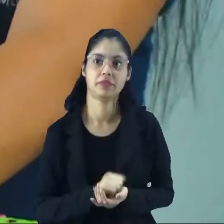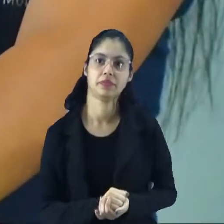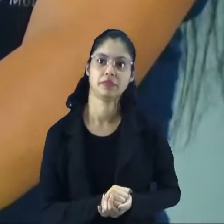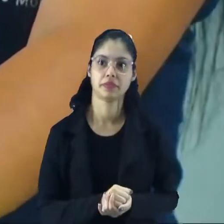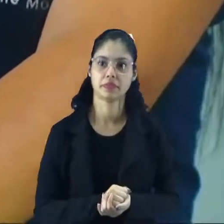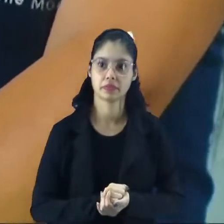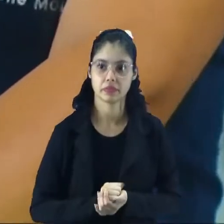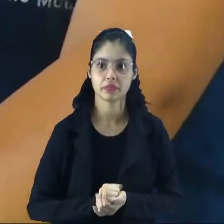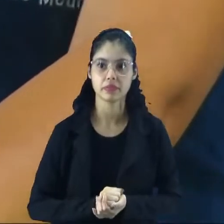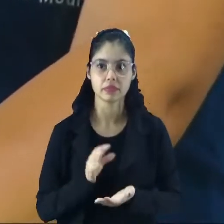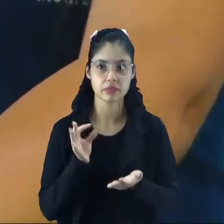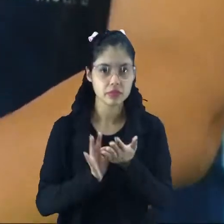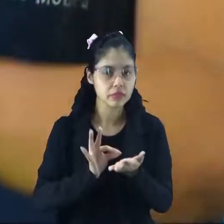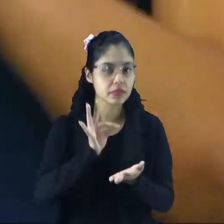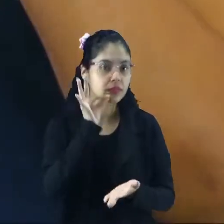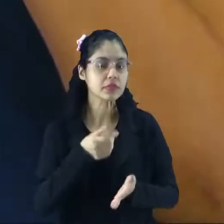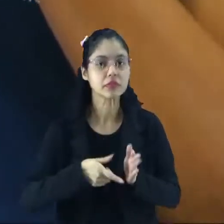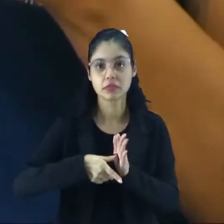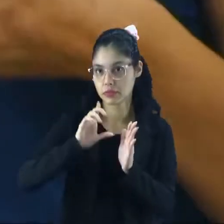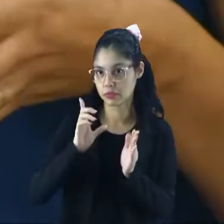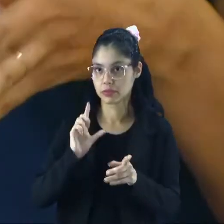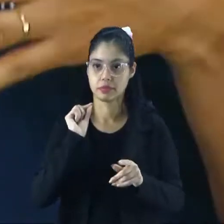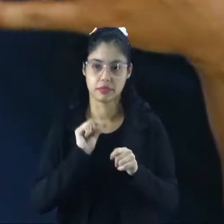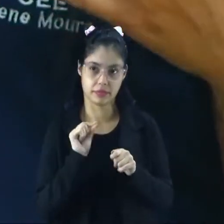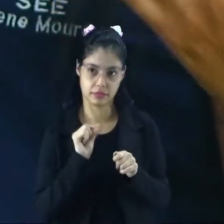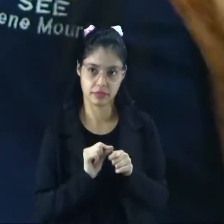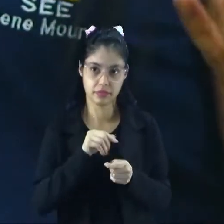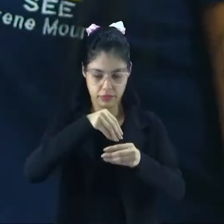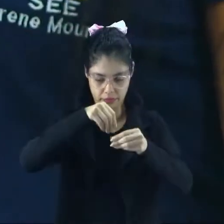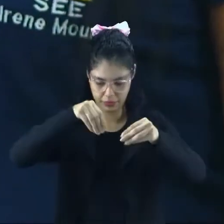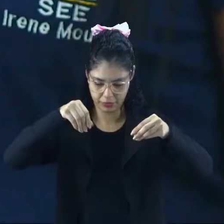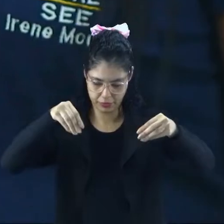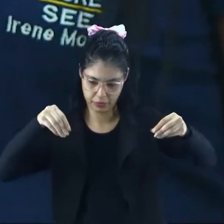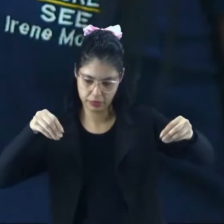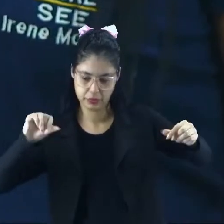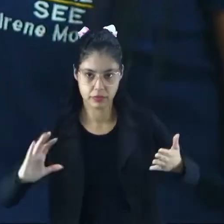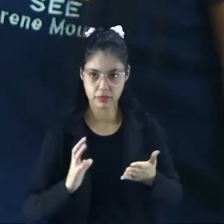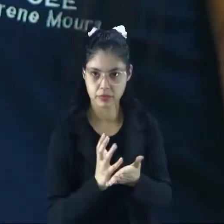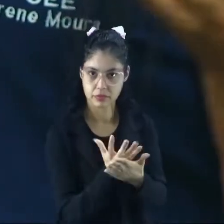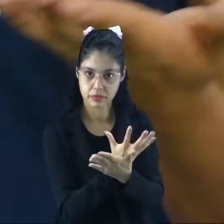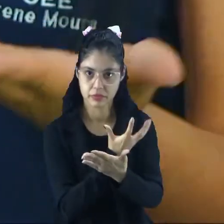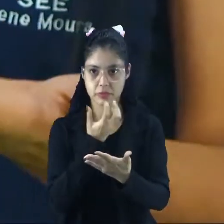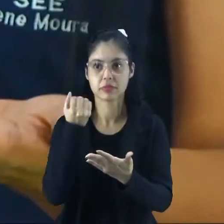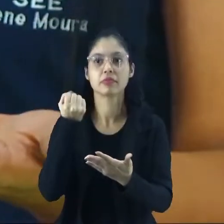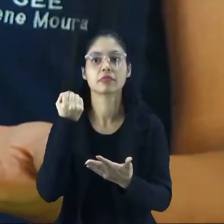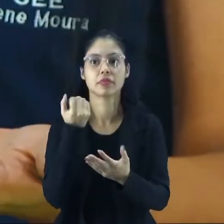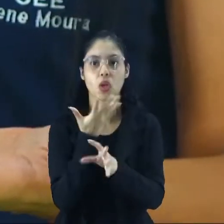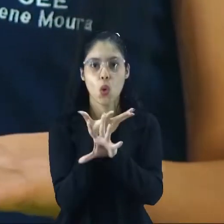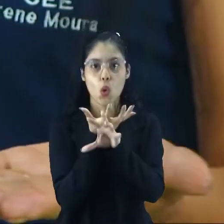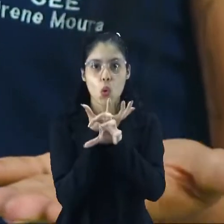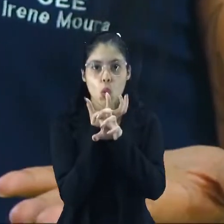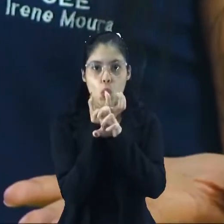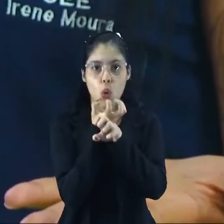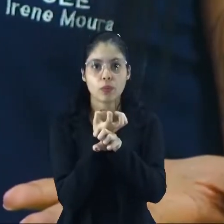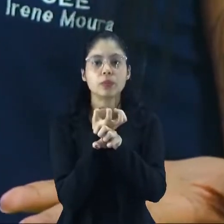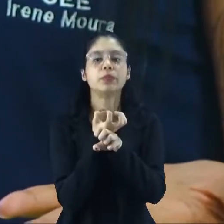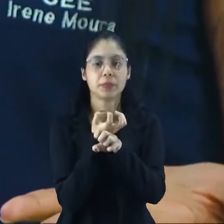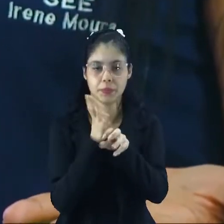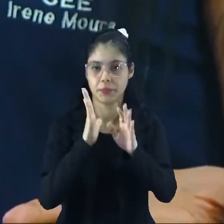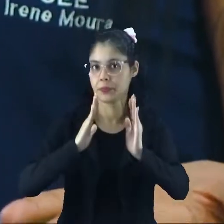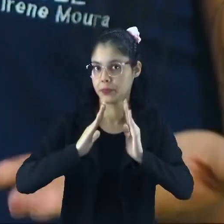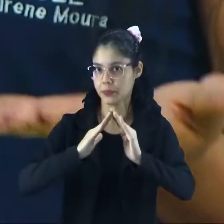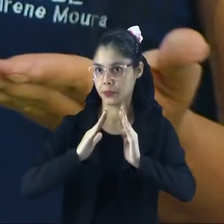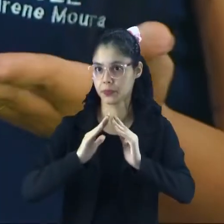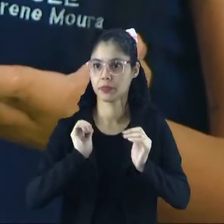O café, antes, ele foi, né, plantado, colhido, ficou secando no quintal da